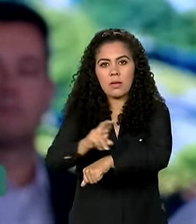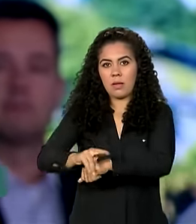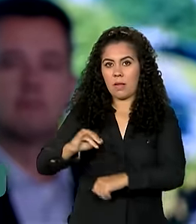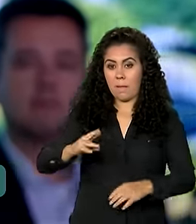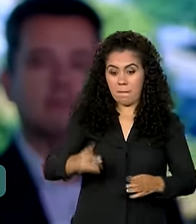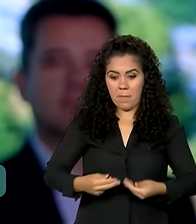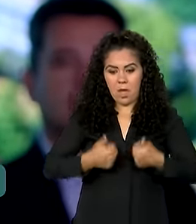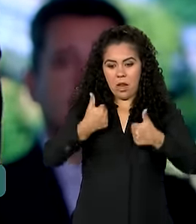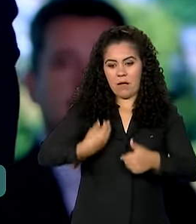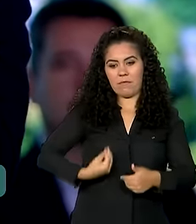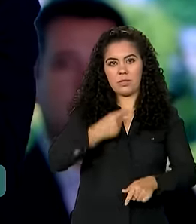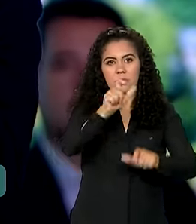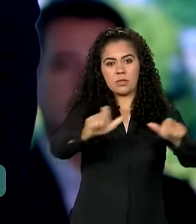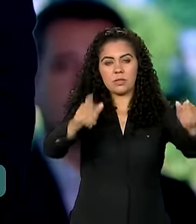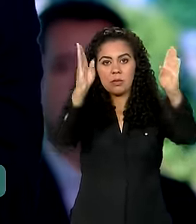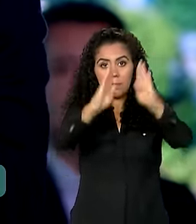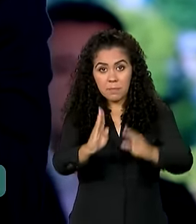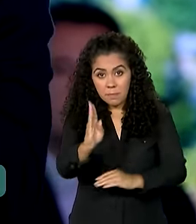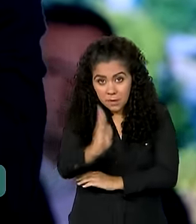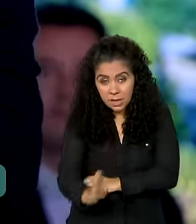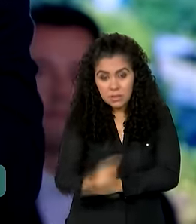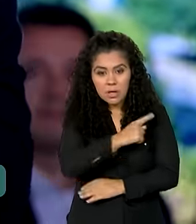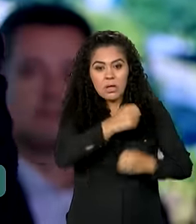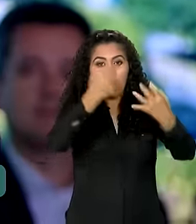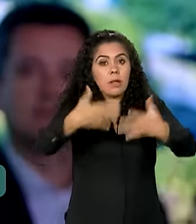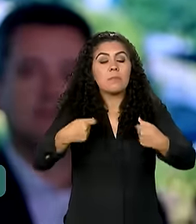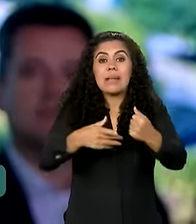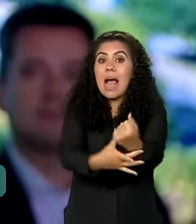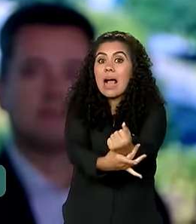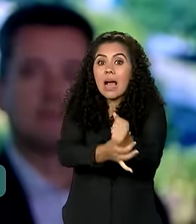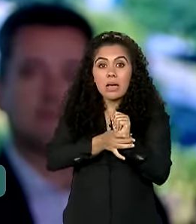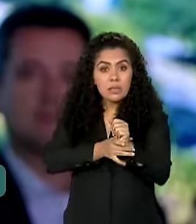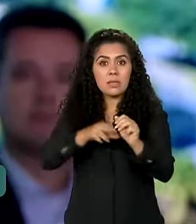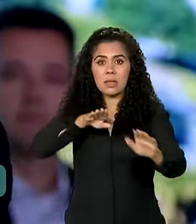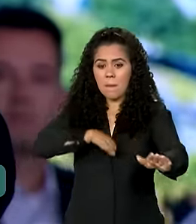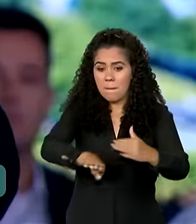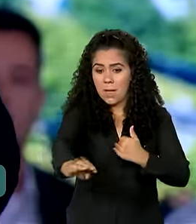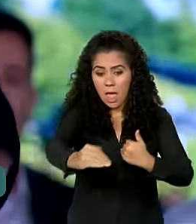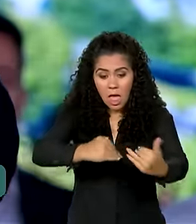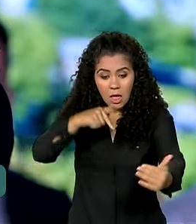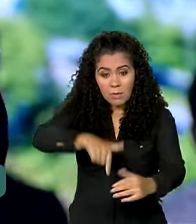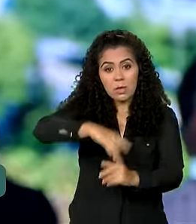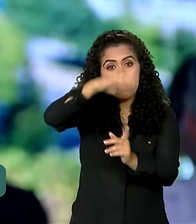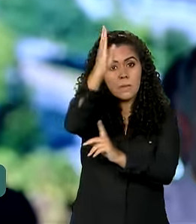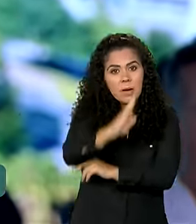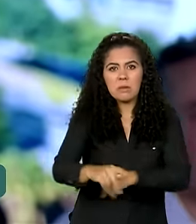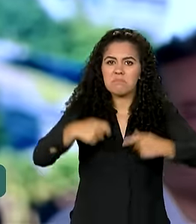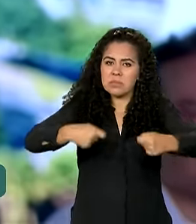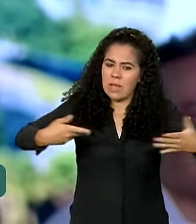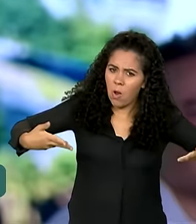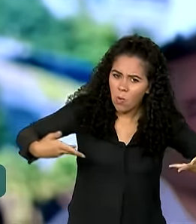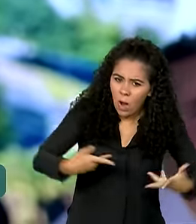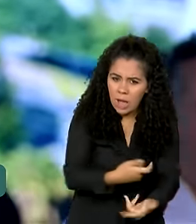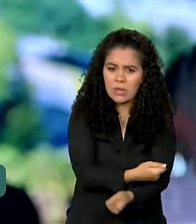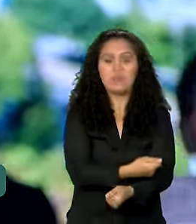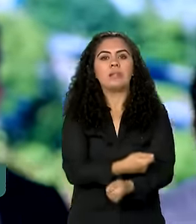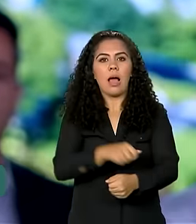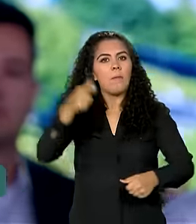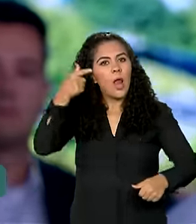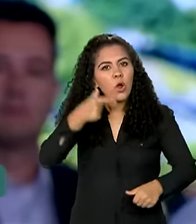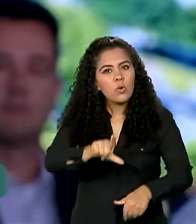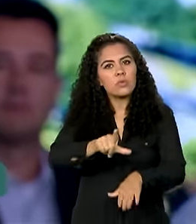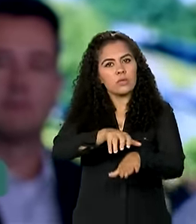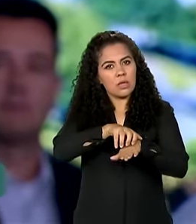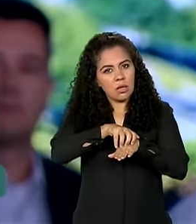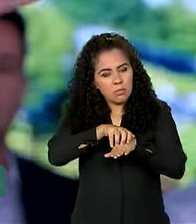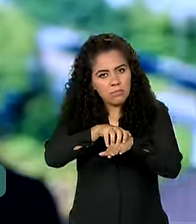precisamos é garantir que todas as rodovias neste país estejam em qualidade para transportar